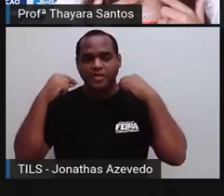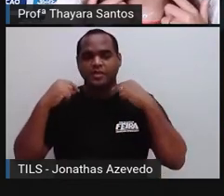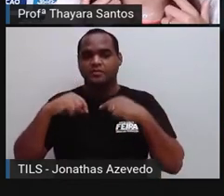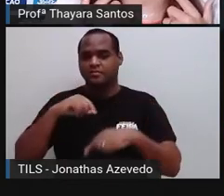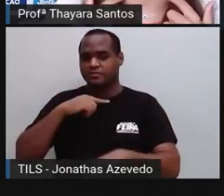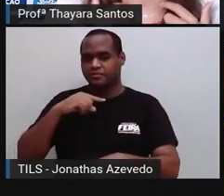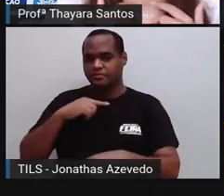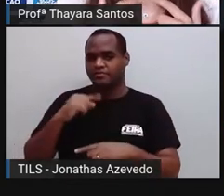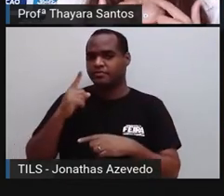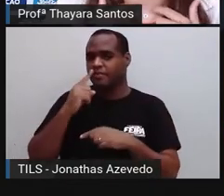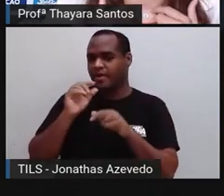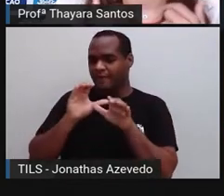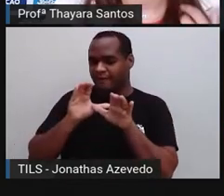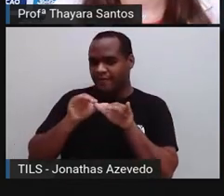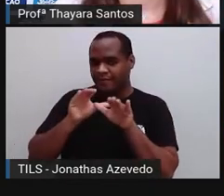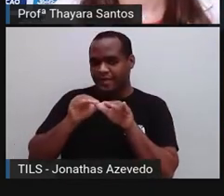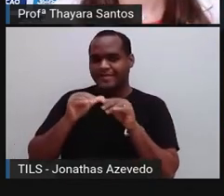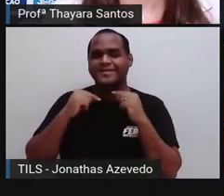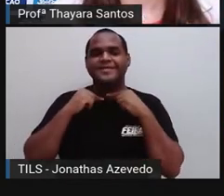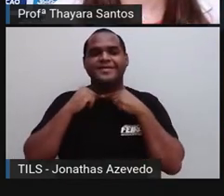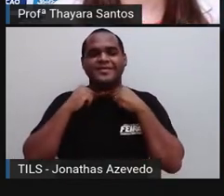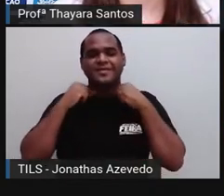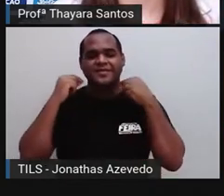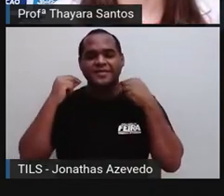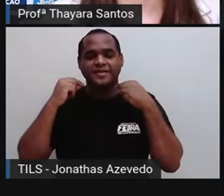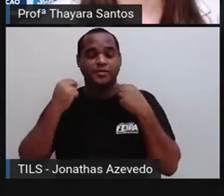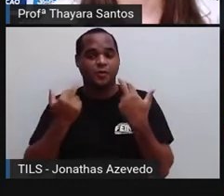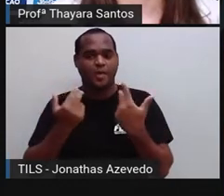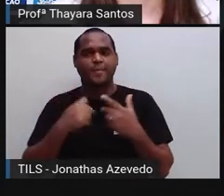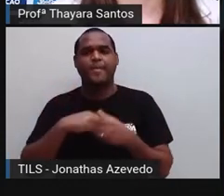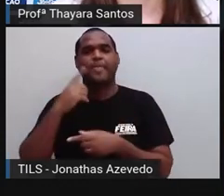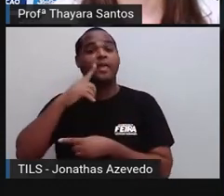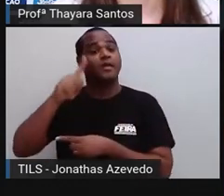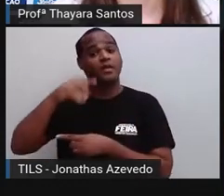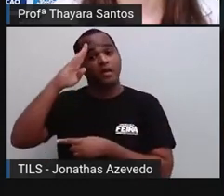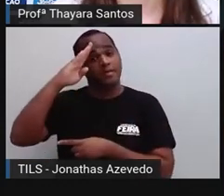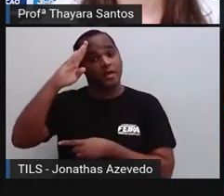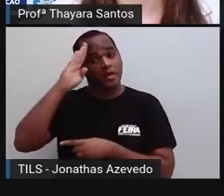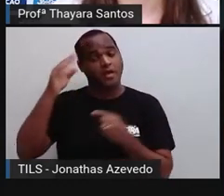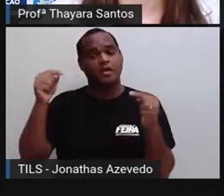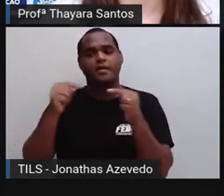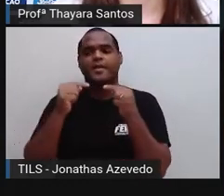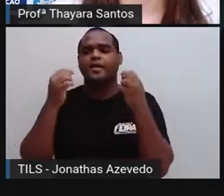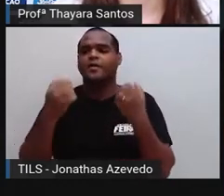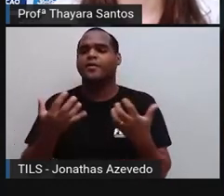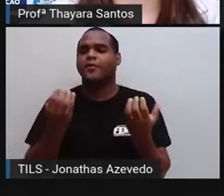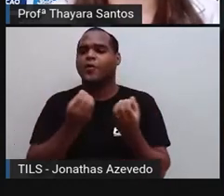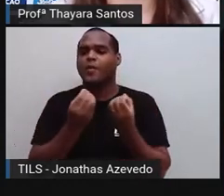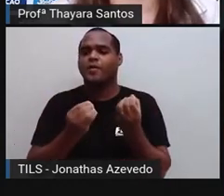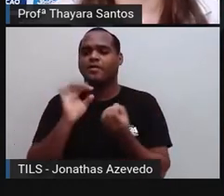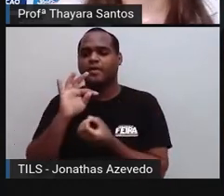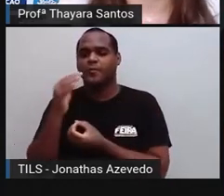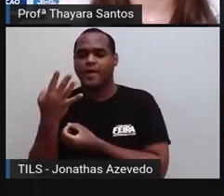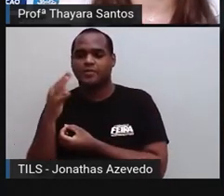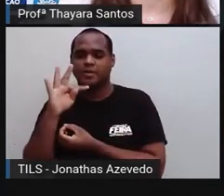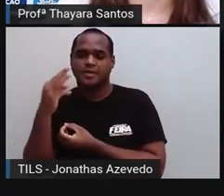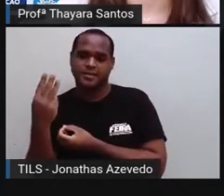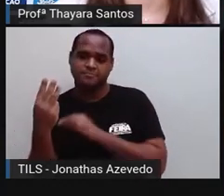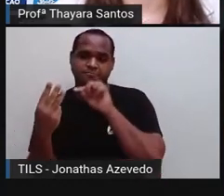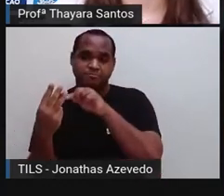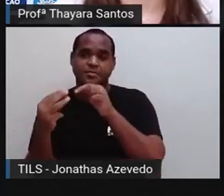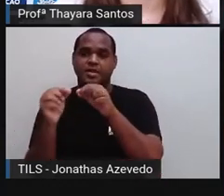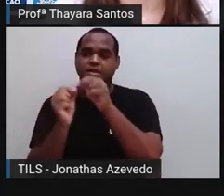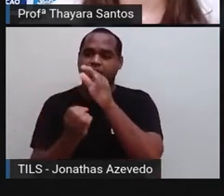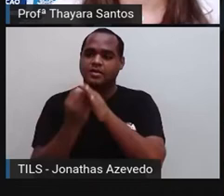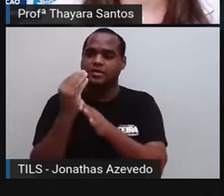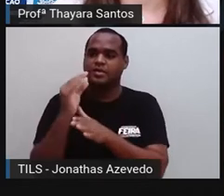se fosse forma de borboleta. E a função dessa tireoide é produzir os hormônios que a gente chama de T3 e T4, que é